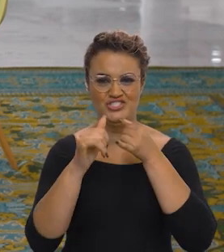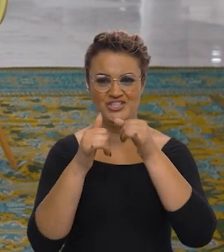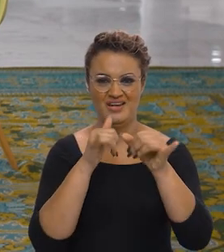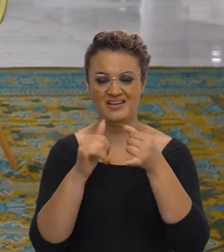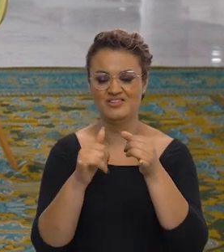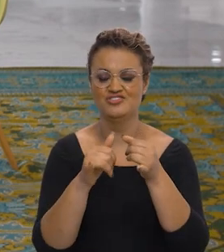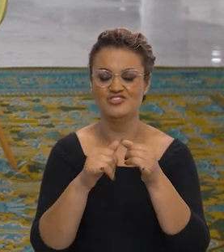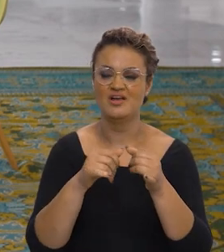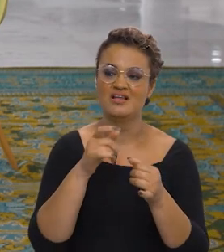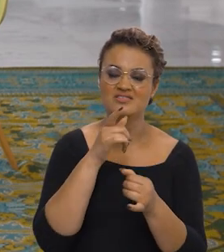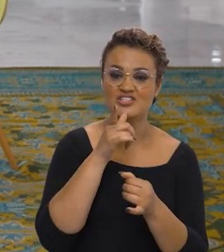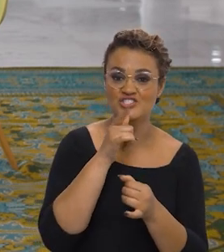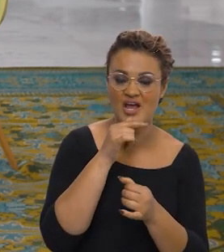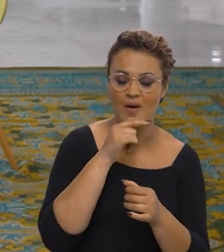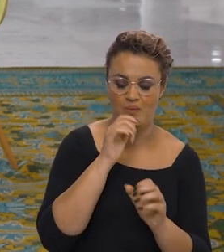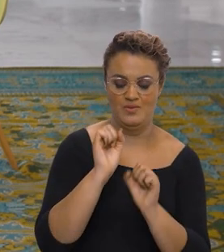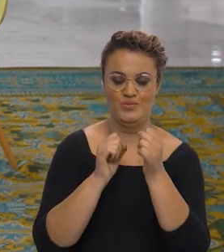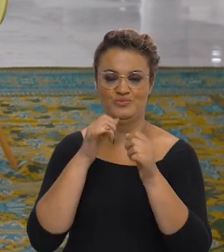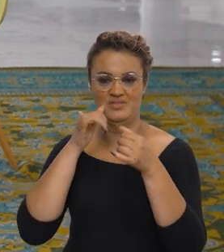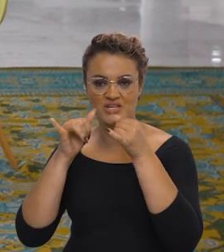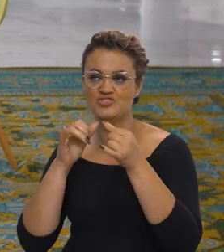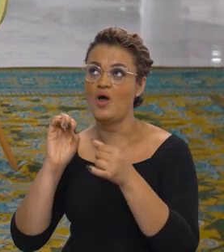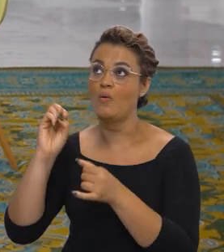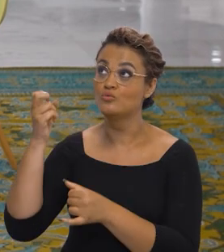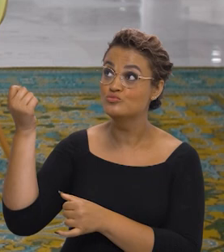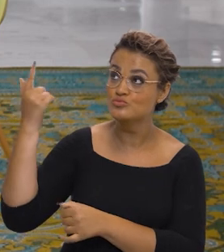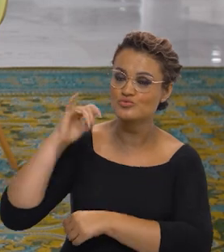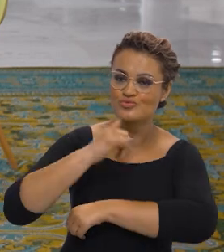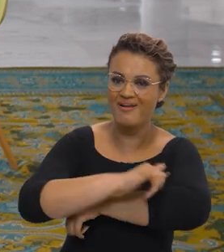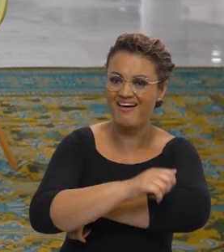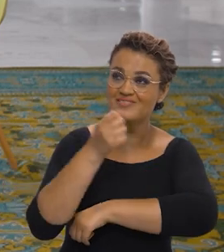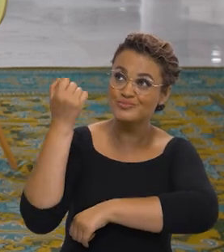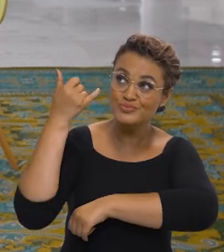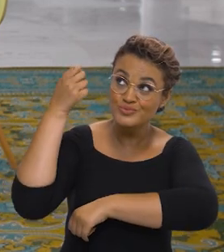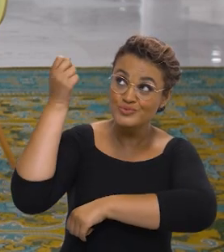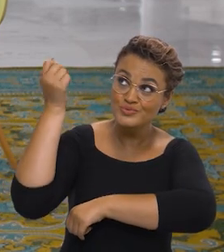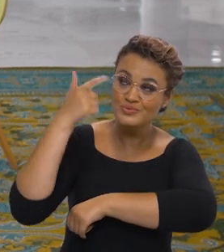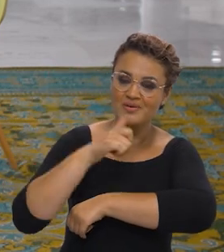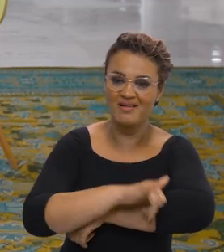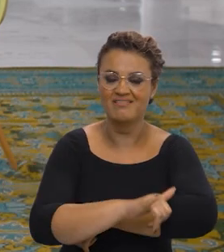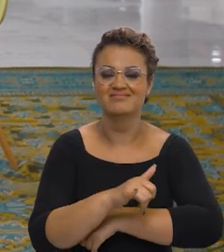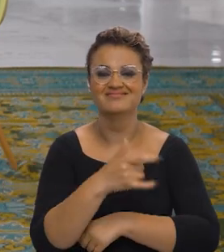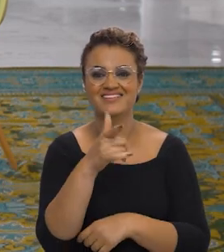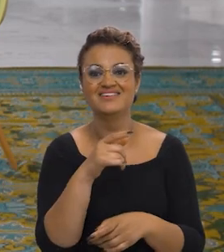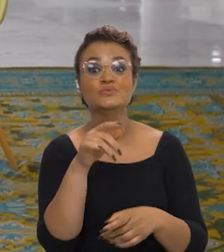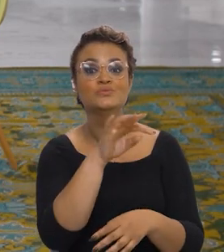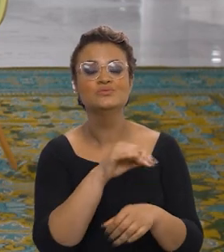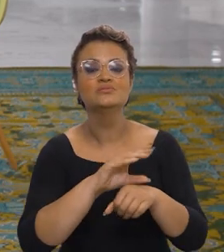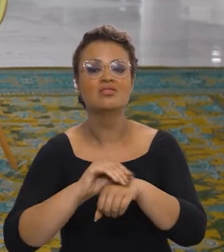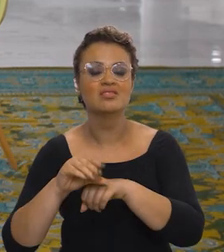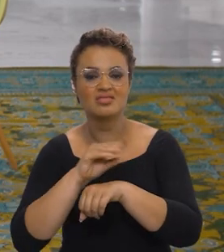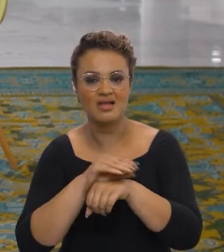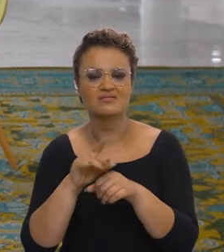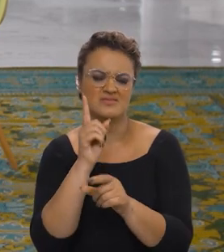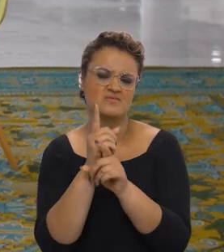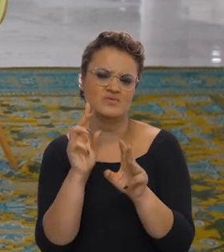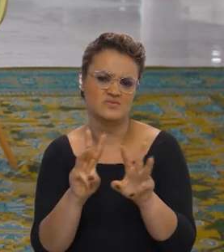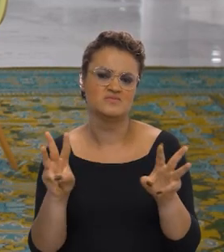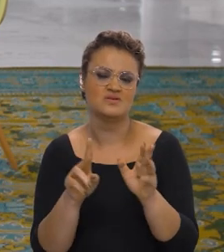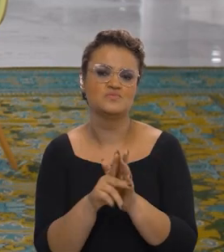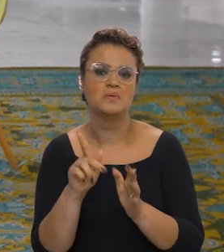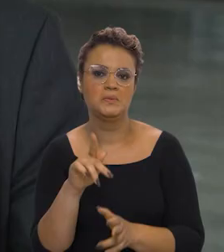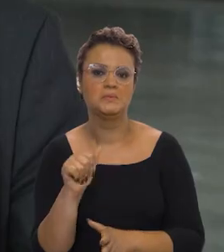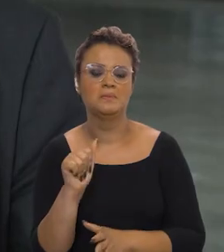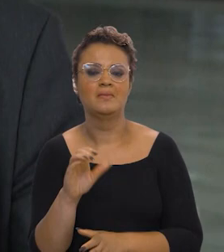de eólica, né? E hoje, exatamente, se você for, né, todos os dados estão disponíveis no